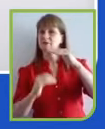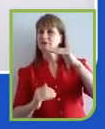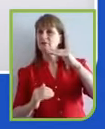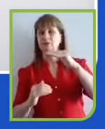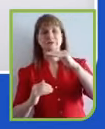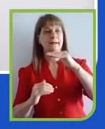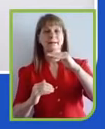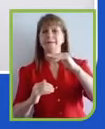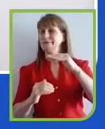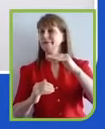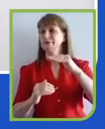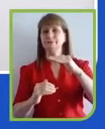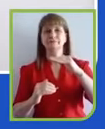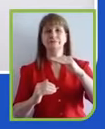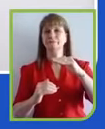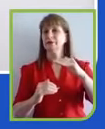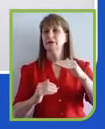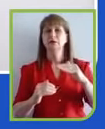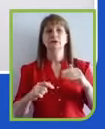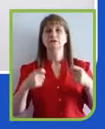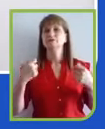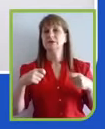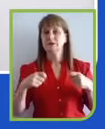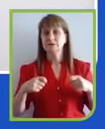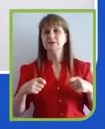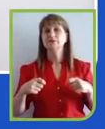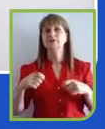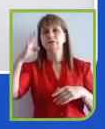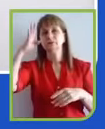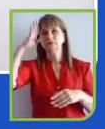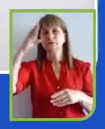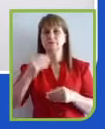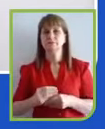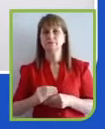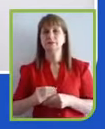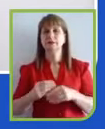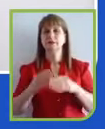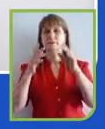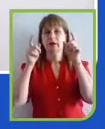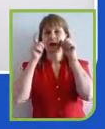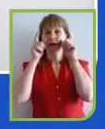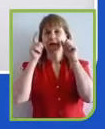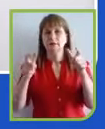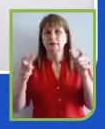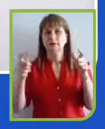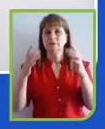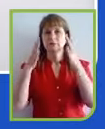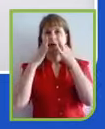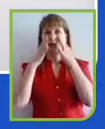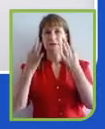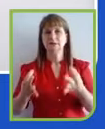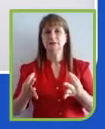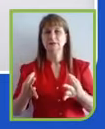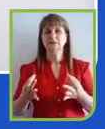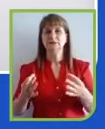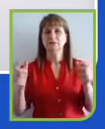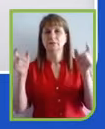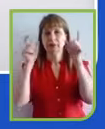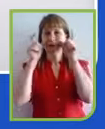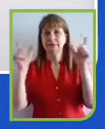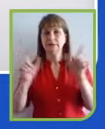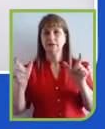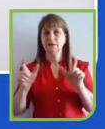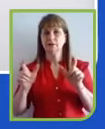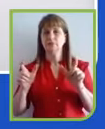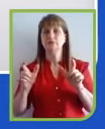passe isso pela educação, isso é fundamental. Existem muitas pessoas vivendo sobre situação de vulnerabilidade, com dificuldade de ingresso no mercado de